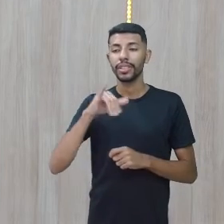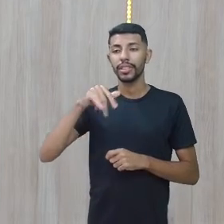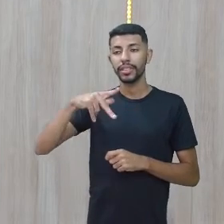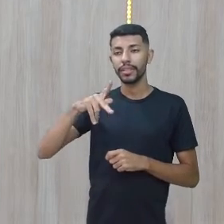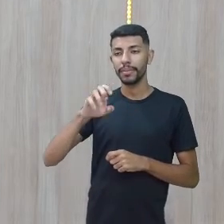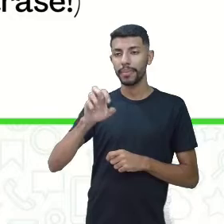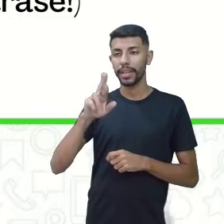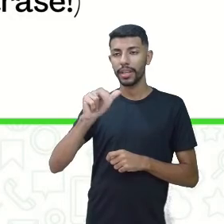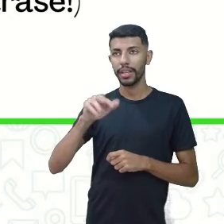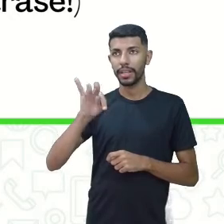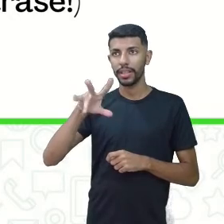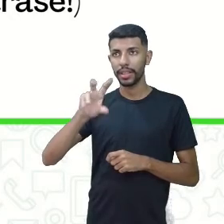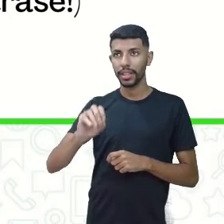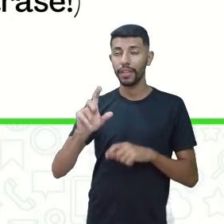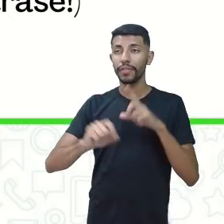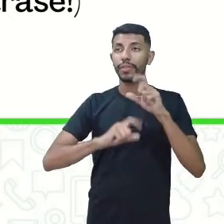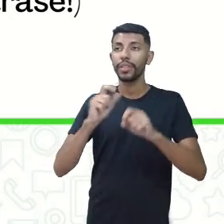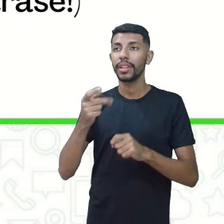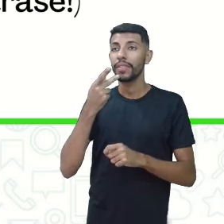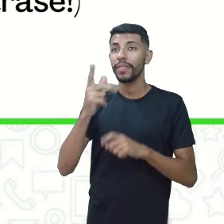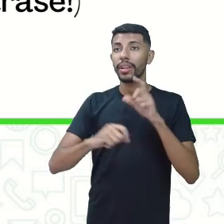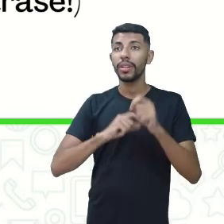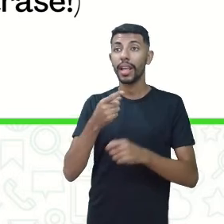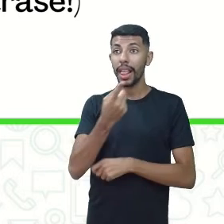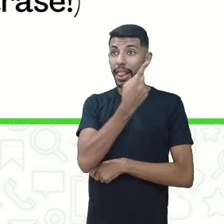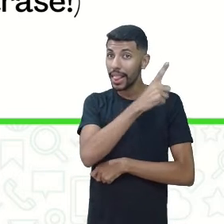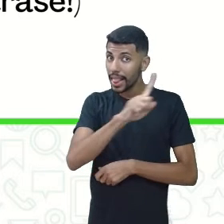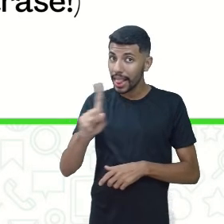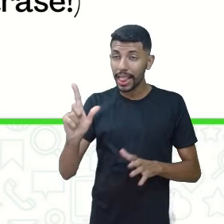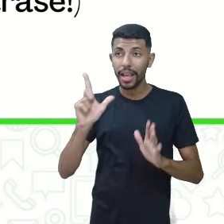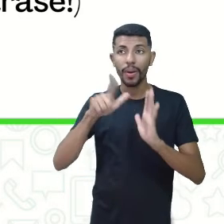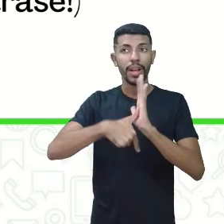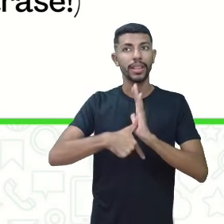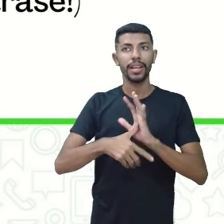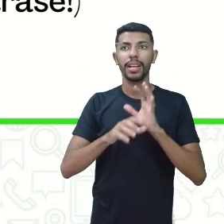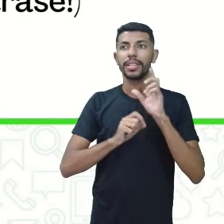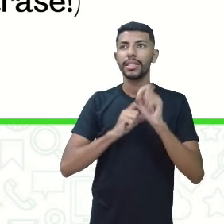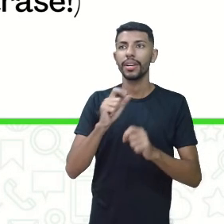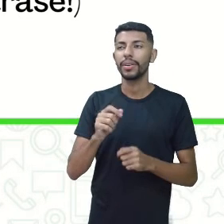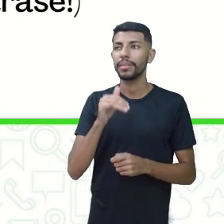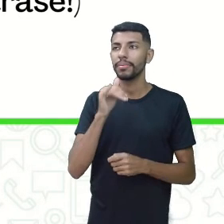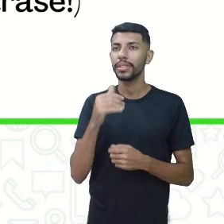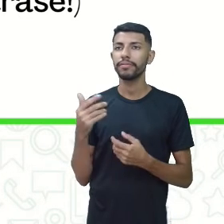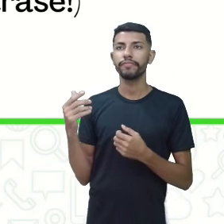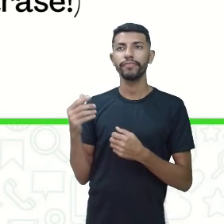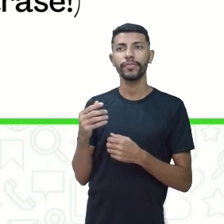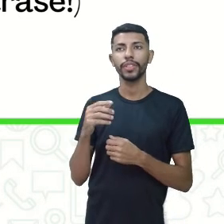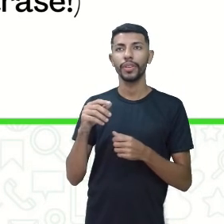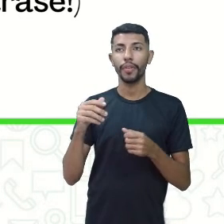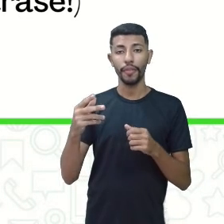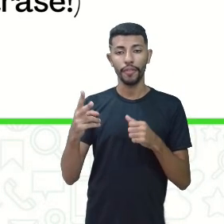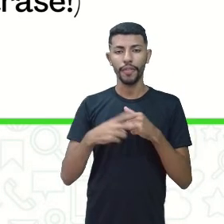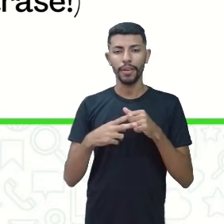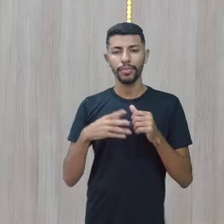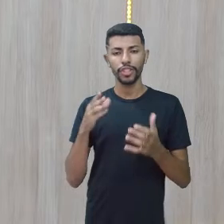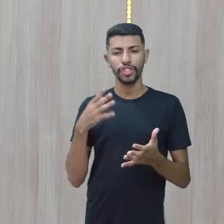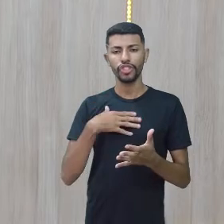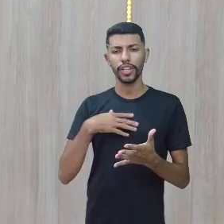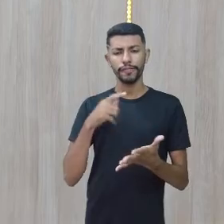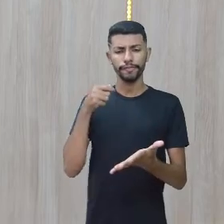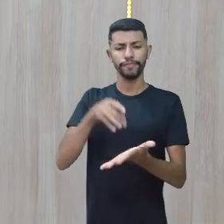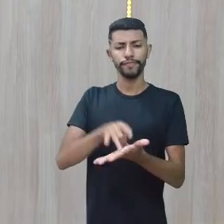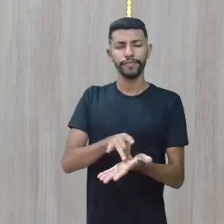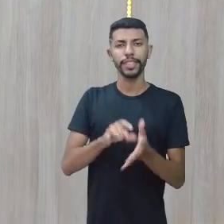vai nos dizer don't be late. Não se atrase. Esse verbo do aqui, dessa forma bem imponente, tá bom? Professor André,